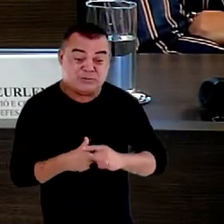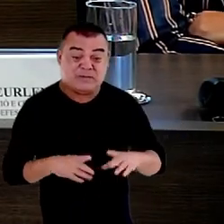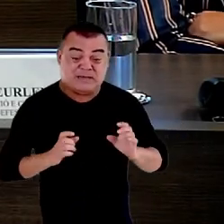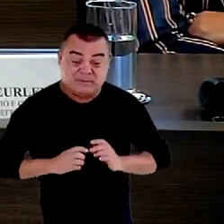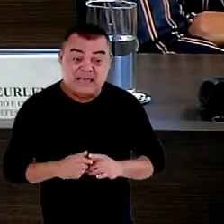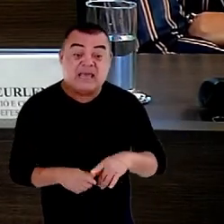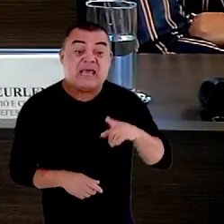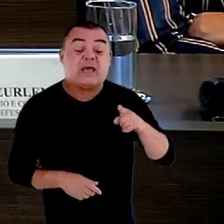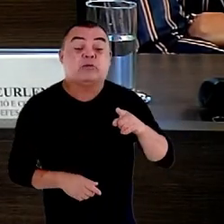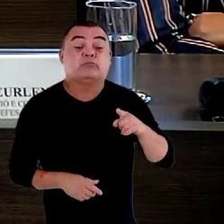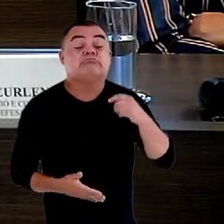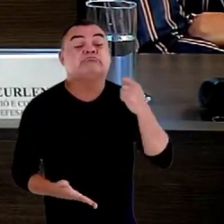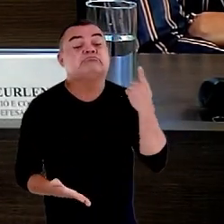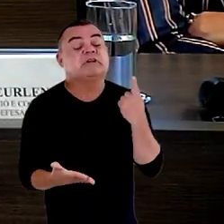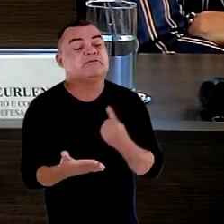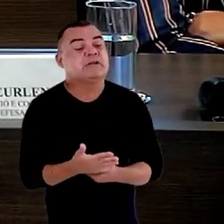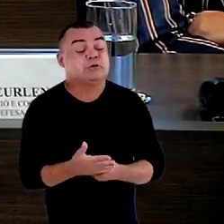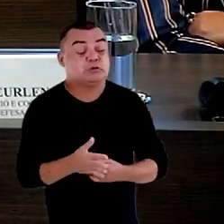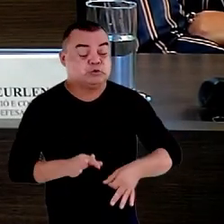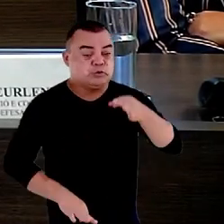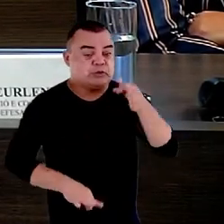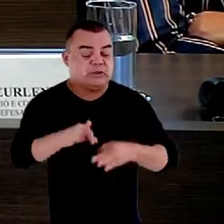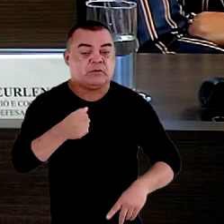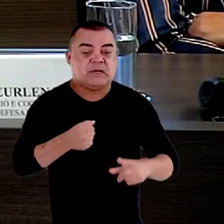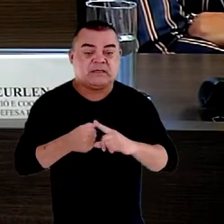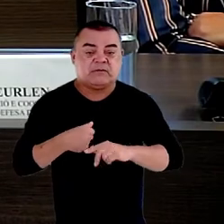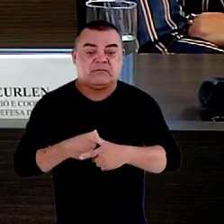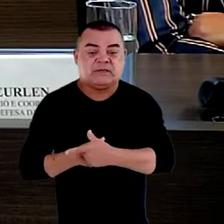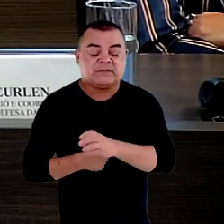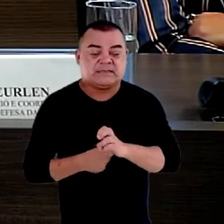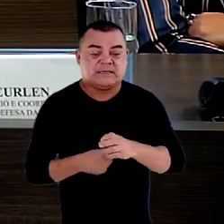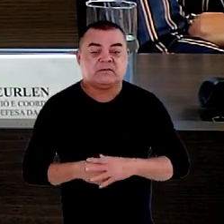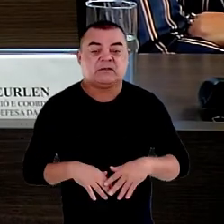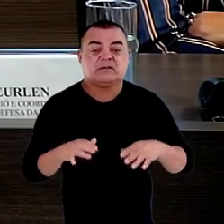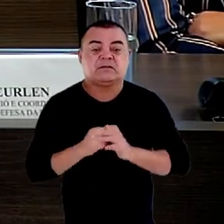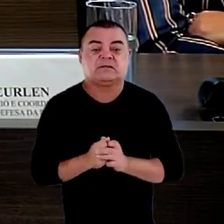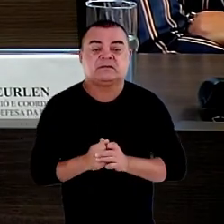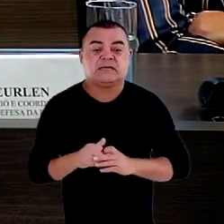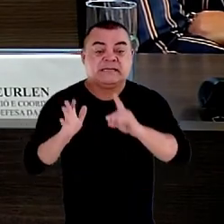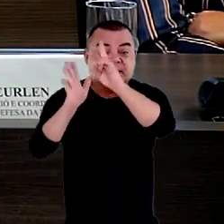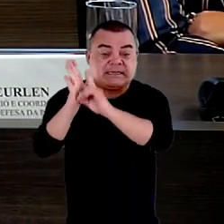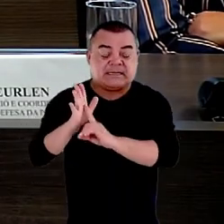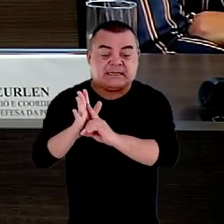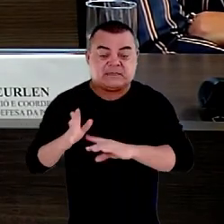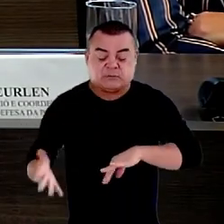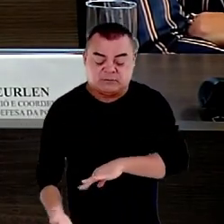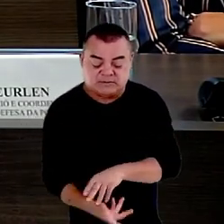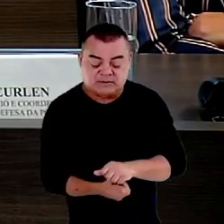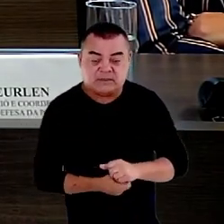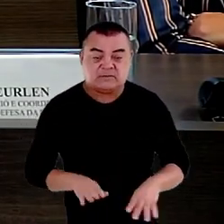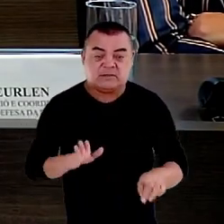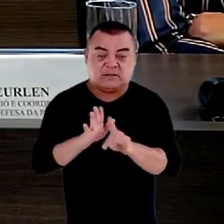um dever jurídico o artigo 25 da Declaração Universal dos Direitos Humanos